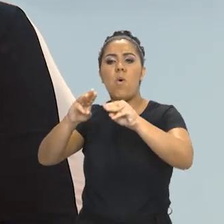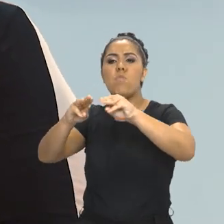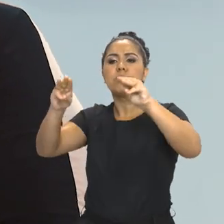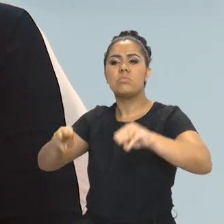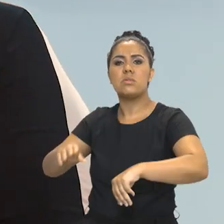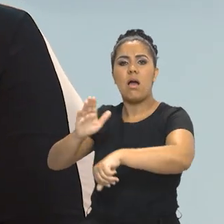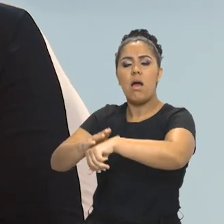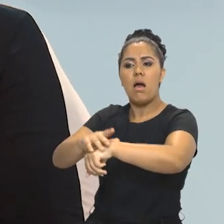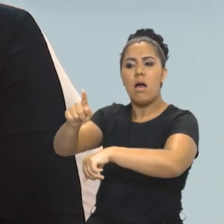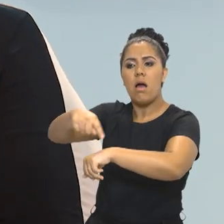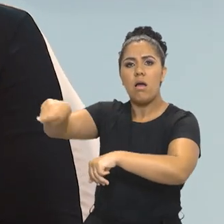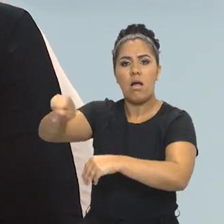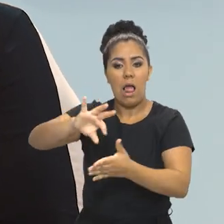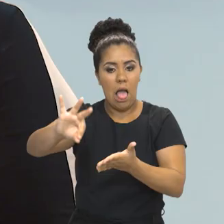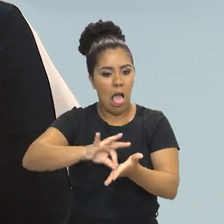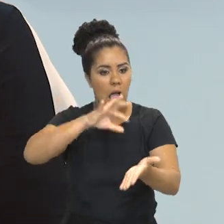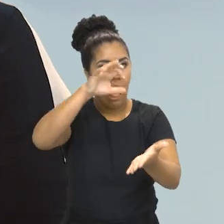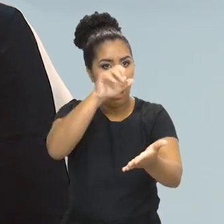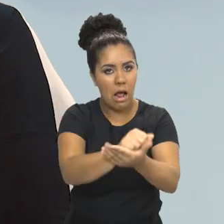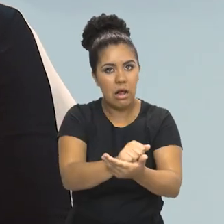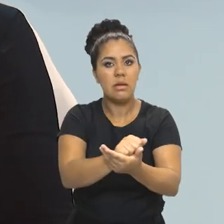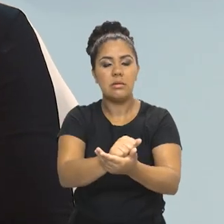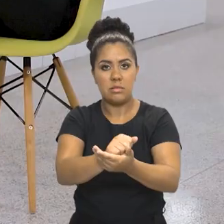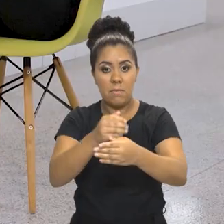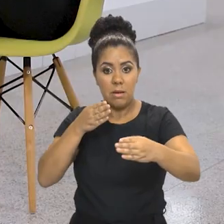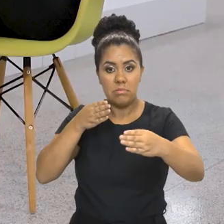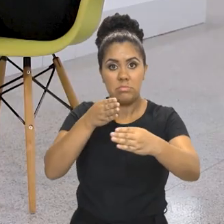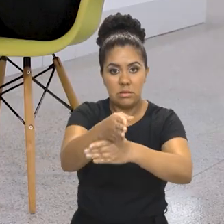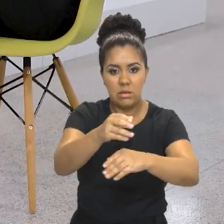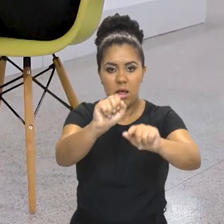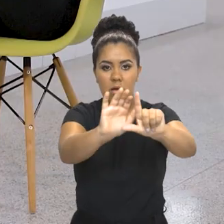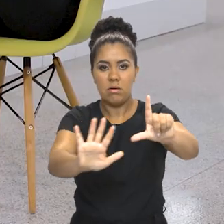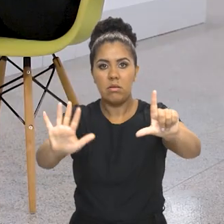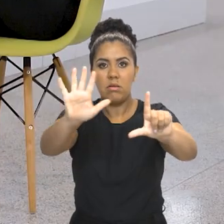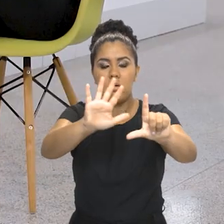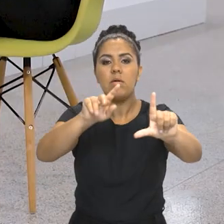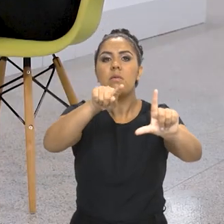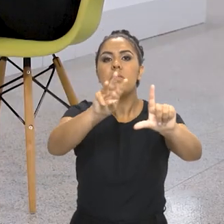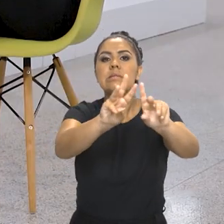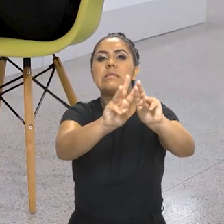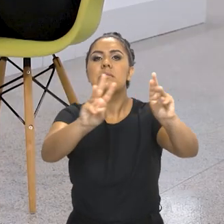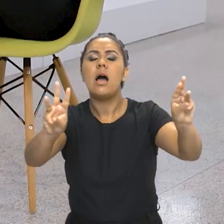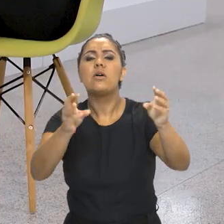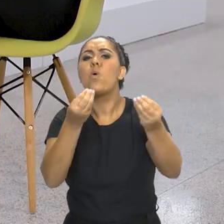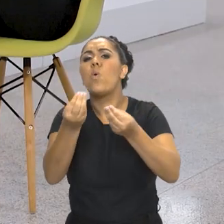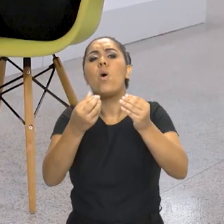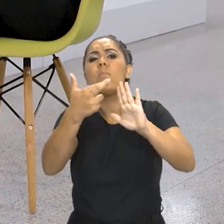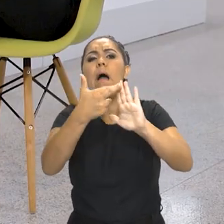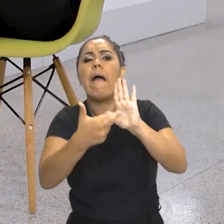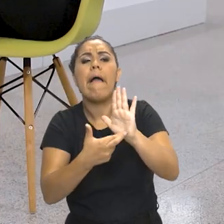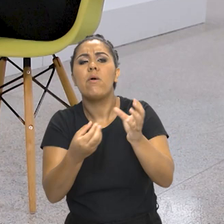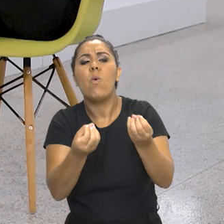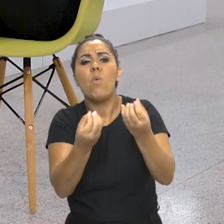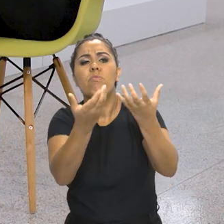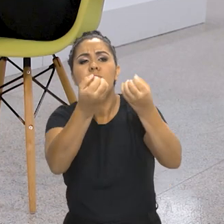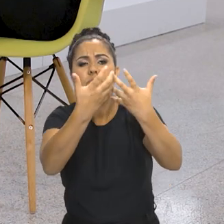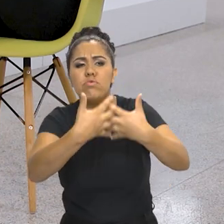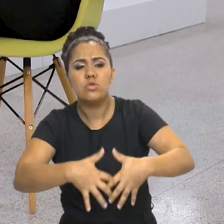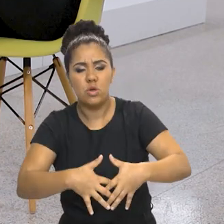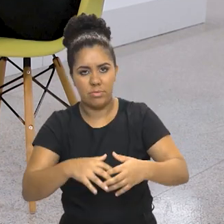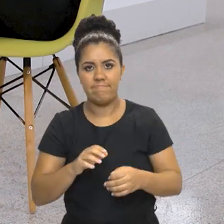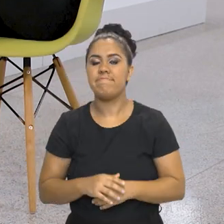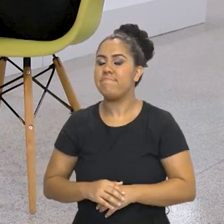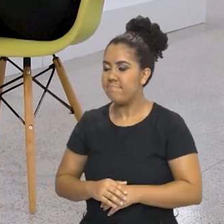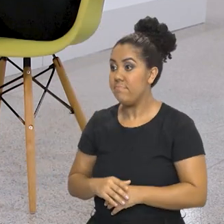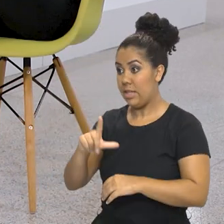cadastram para ter esse acervo disponível no Brasiliano, eles necessitam de ter algum critério? Como é que funciona? Sim, são cinco